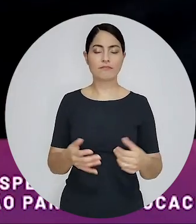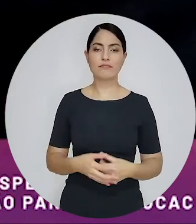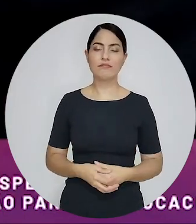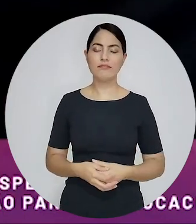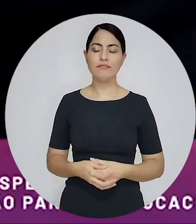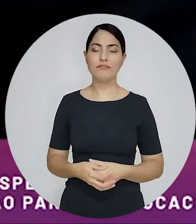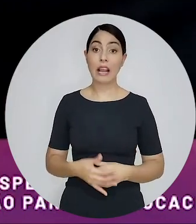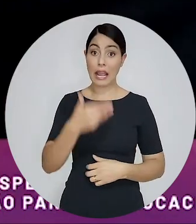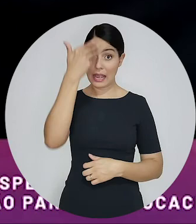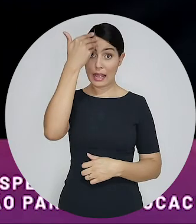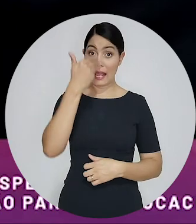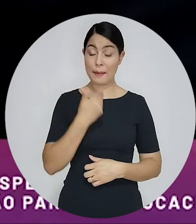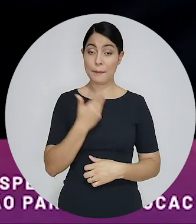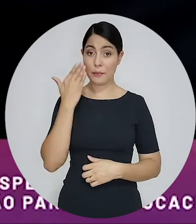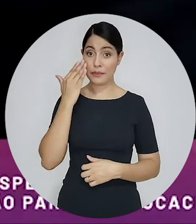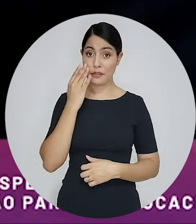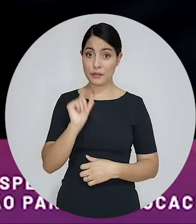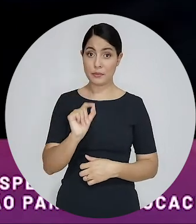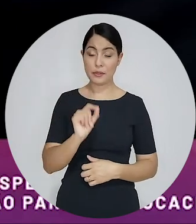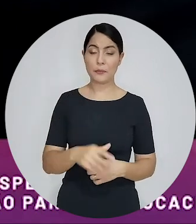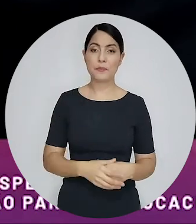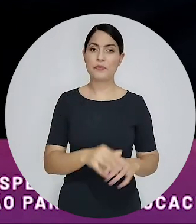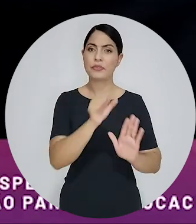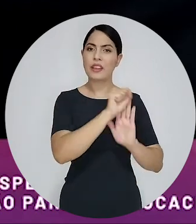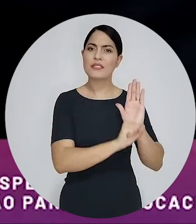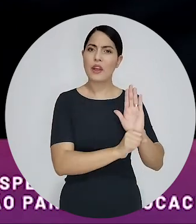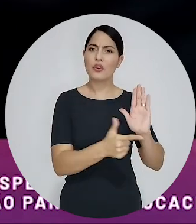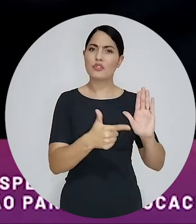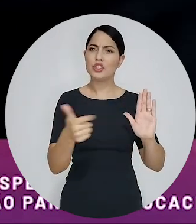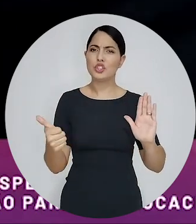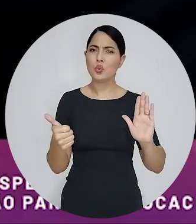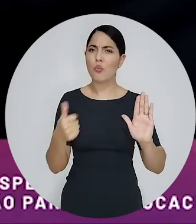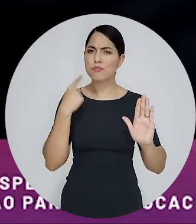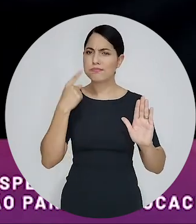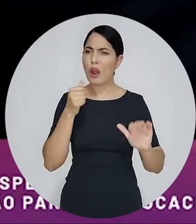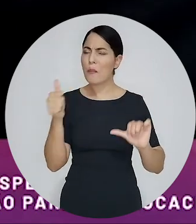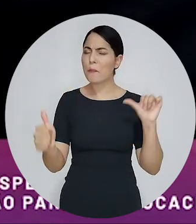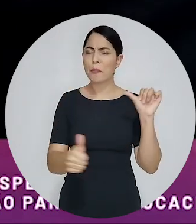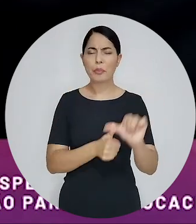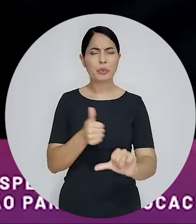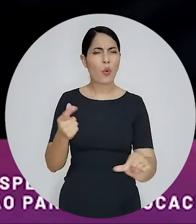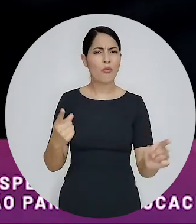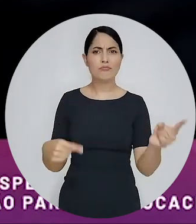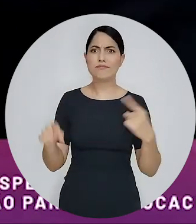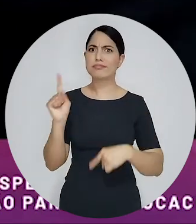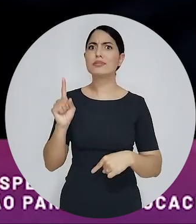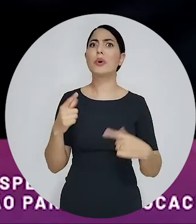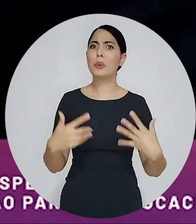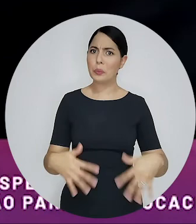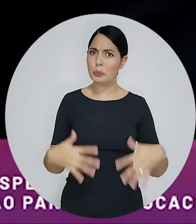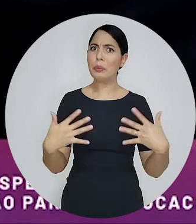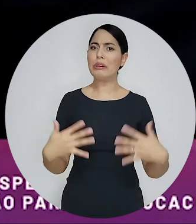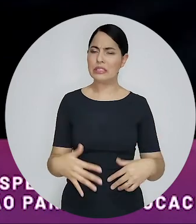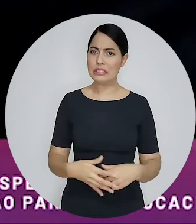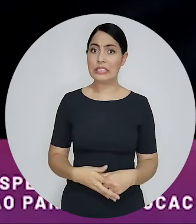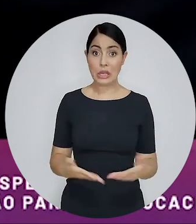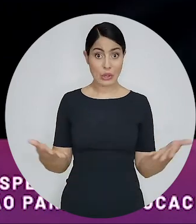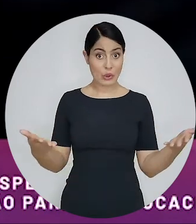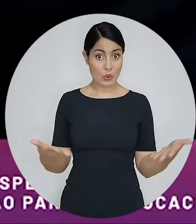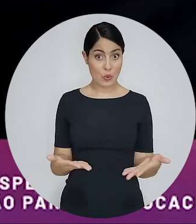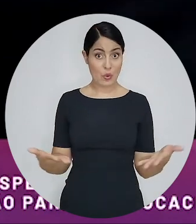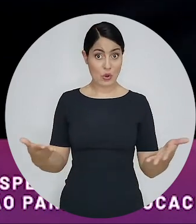é que assim começo do século 21 mudou muito a advocacia e o advogado